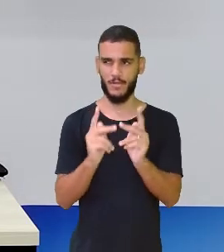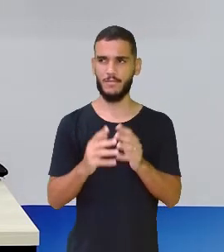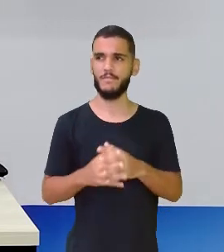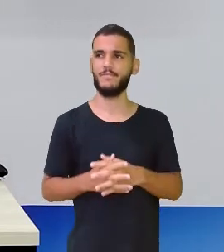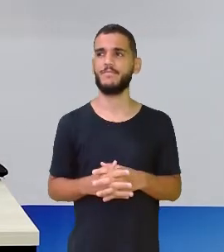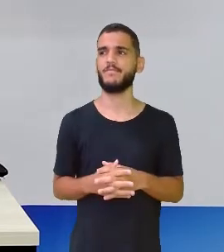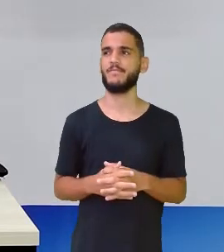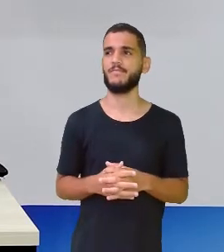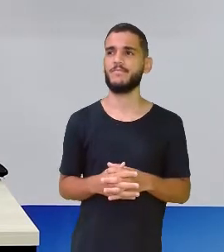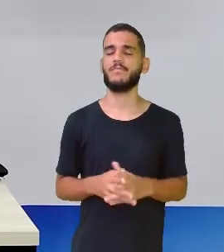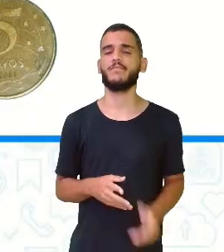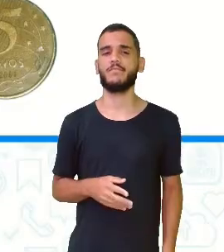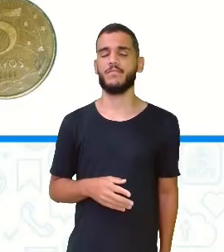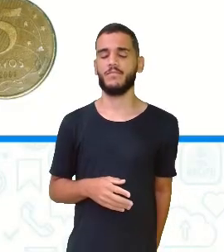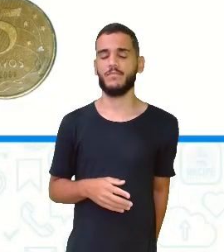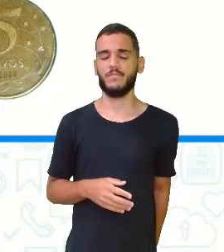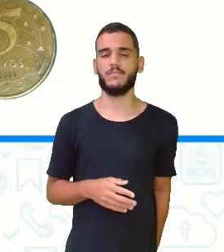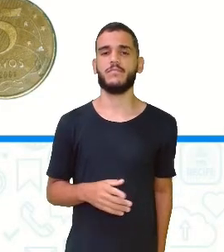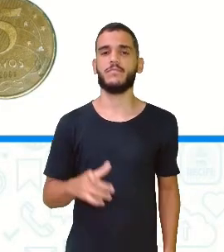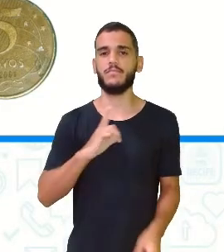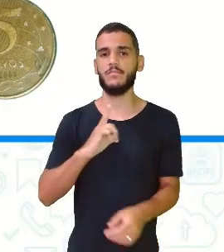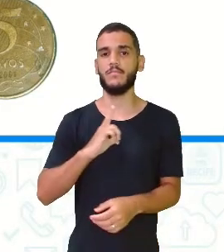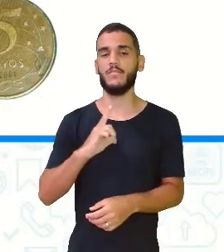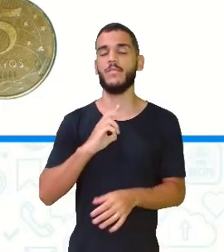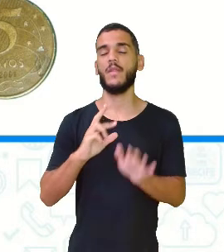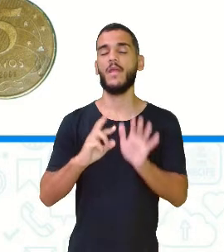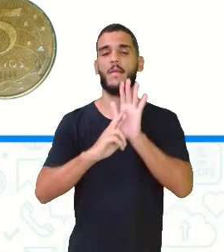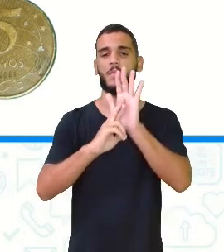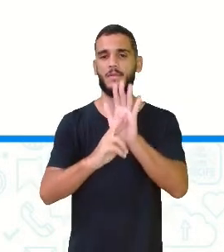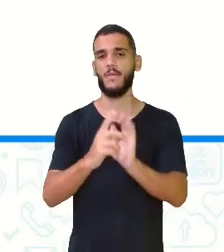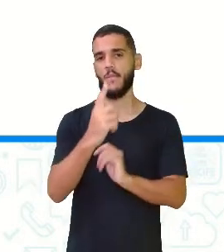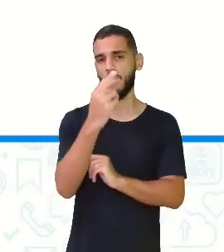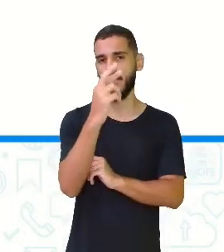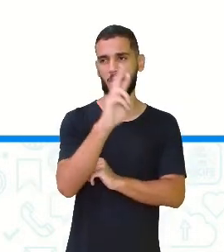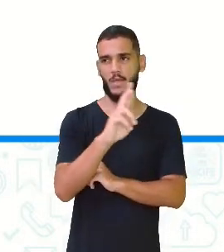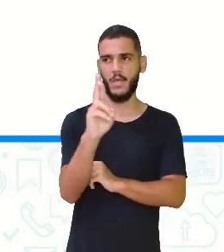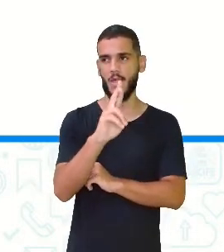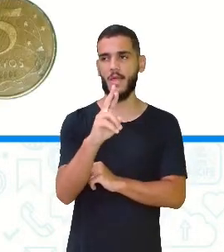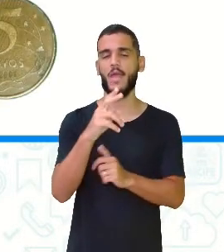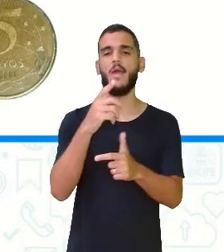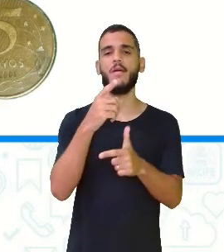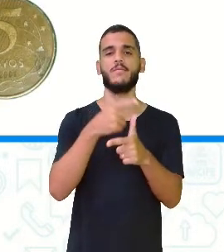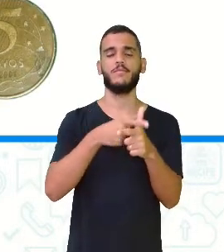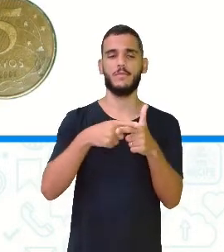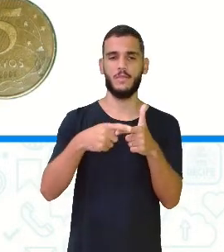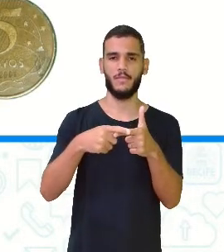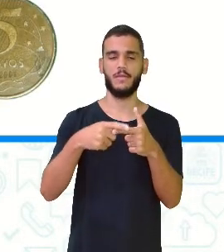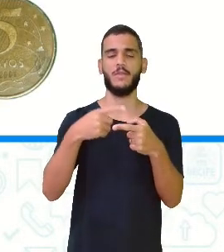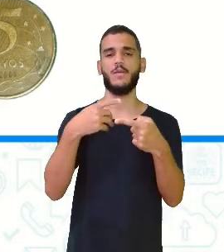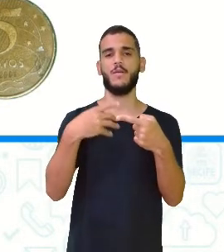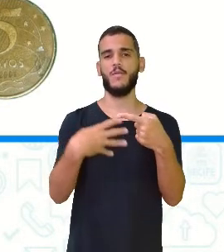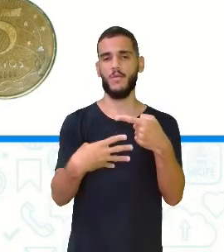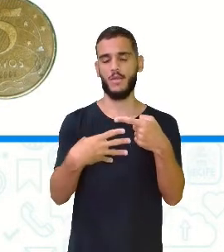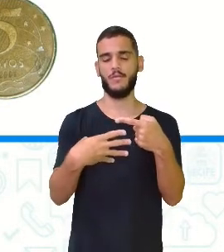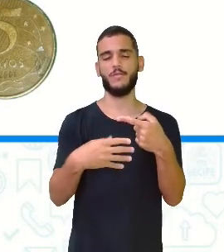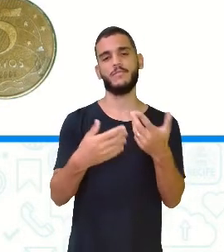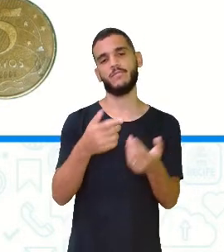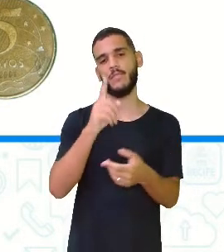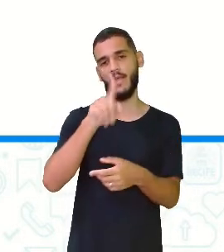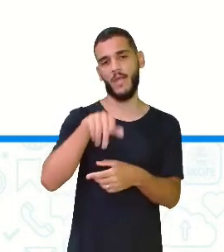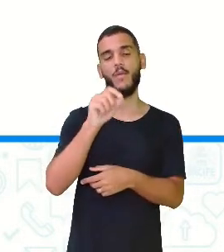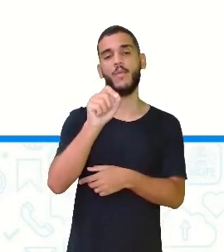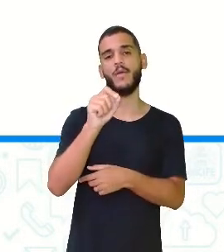lá. Aqui, ó, a representação, ó. Eu peguei o meu real, dividi em vinte e cinco